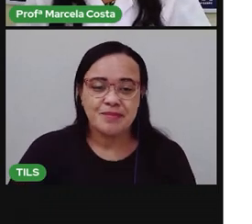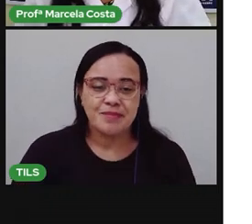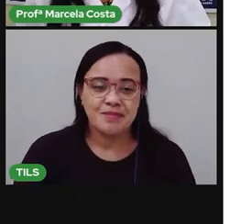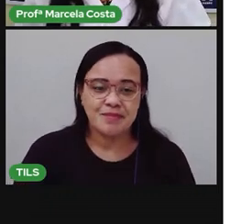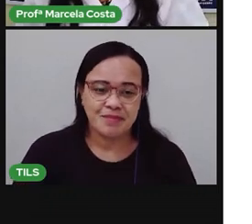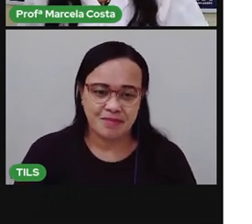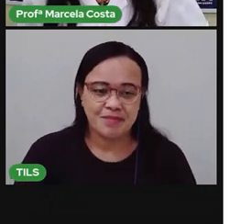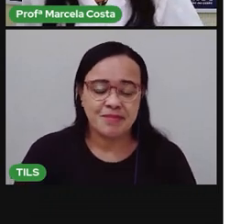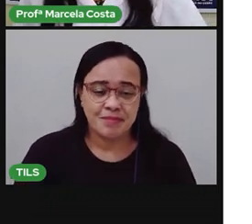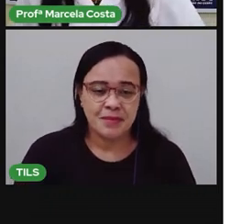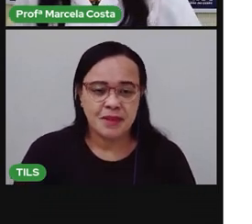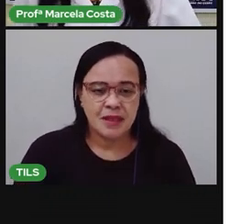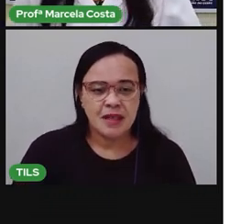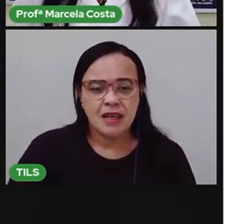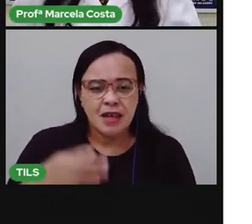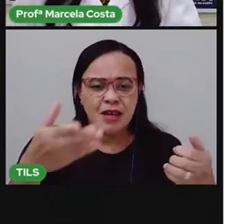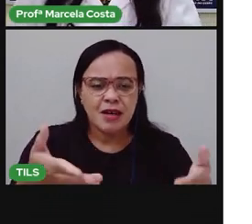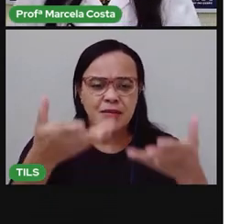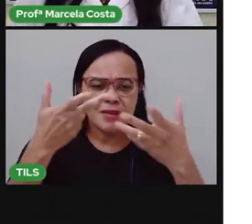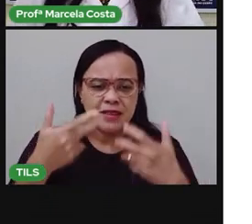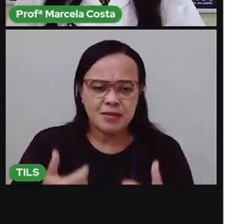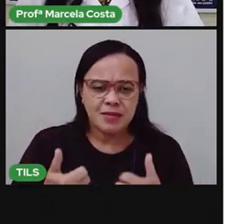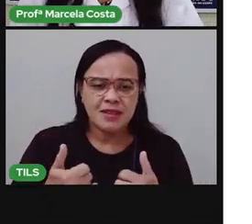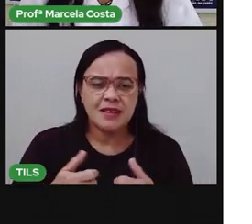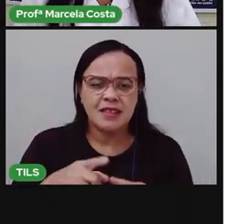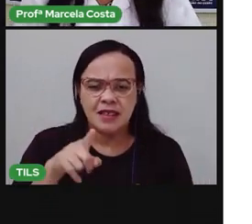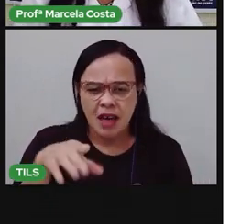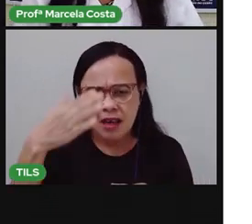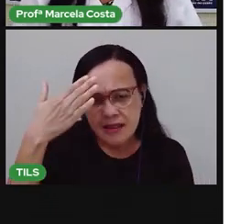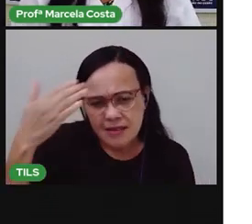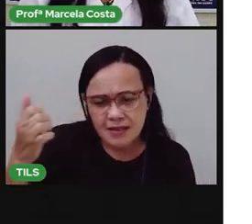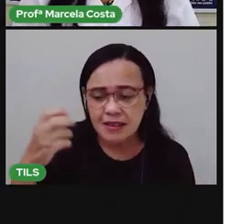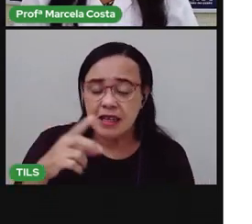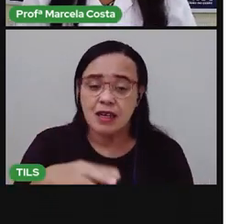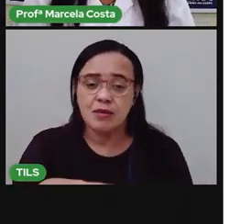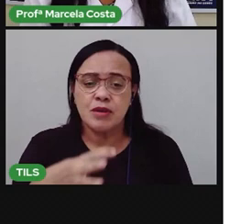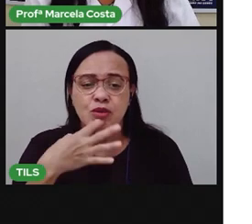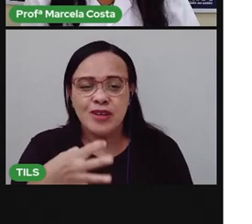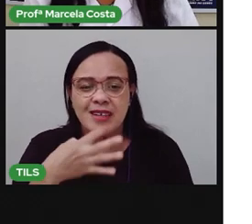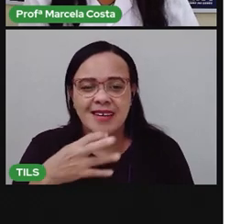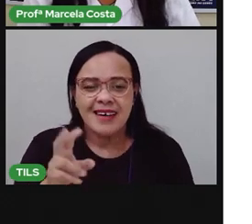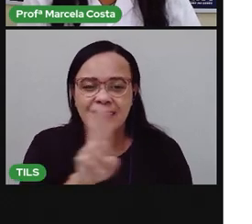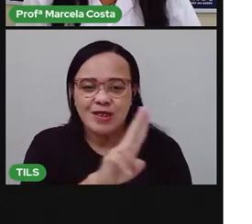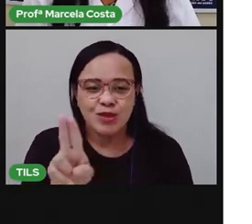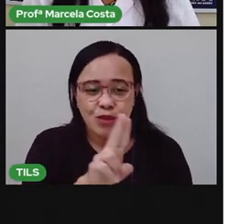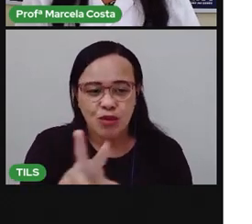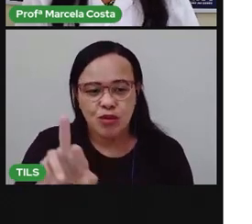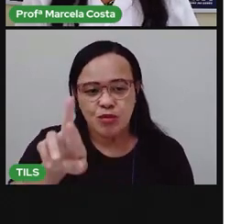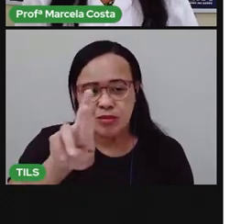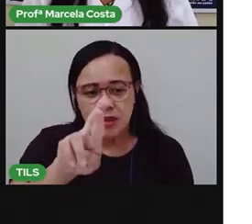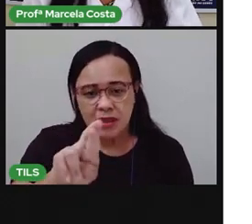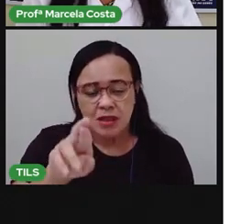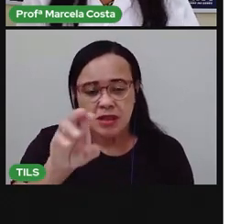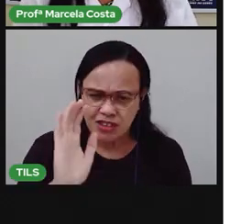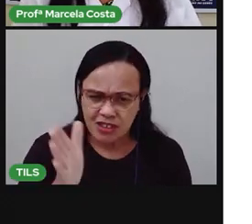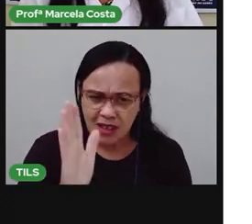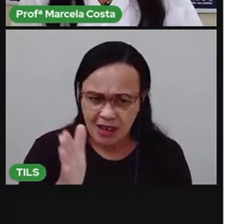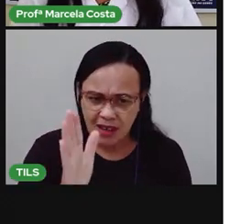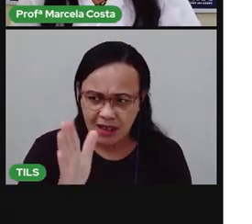Conta para mim, você sabe o é que são rótulos? Já ouviu essa expressão, no outro lugar?